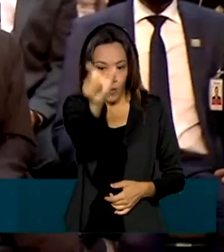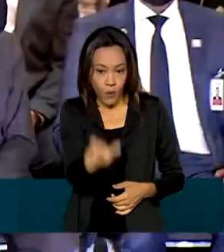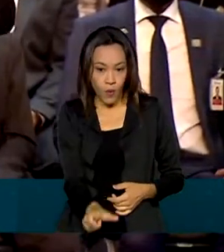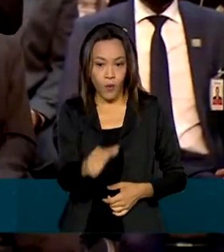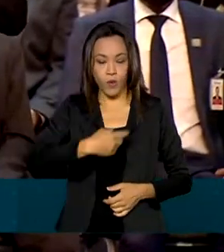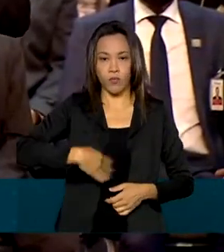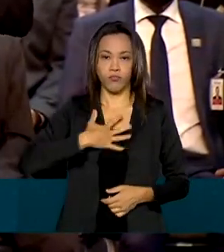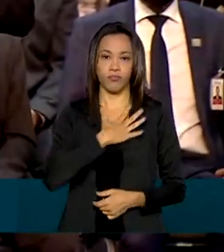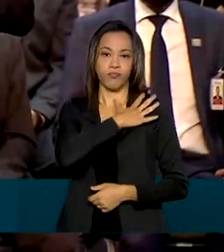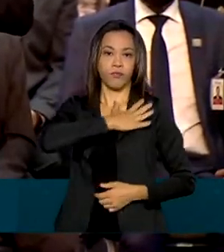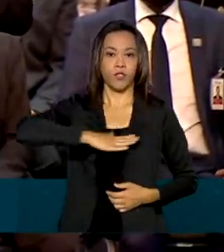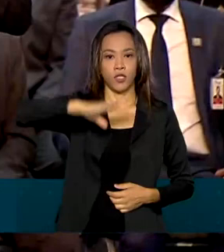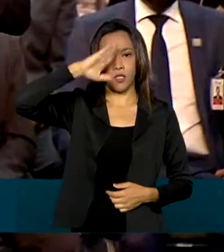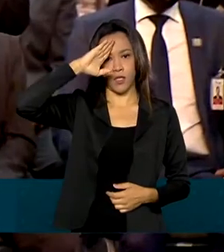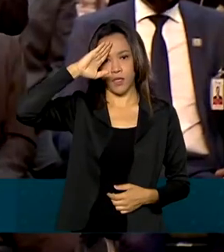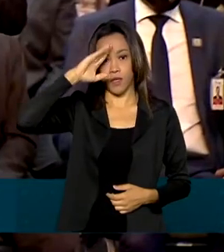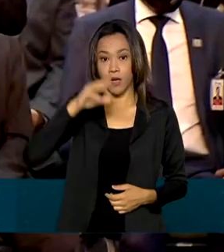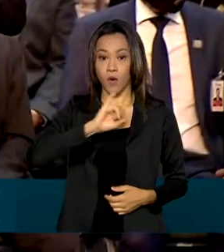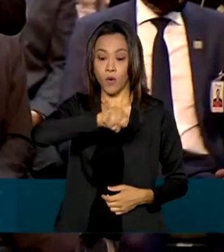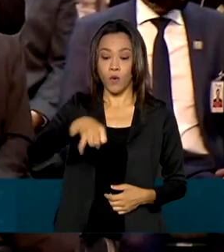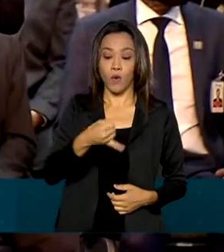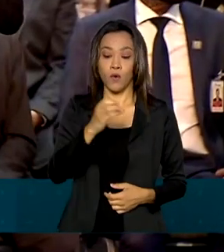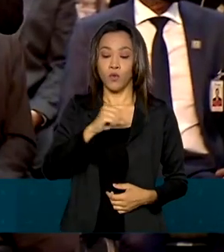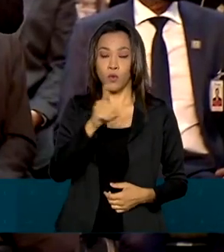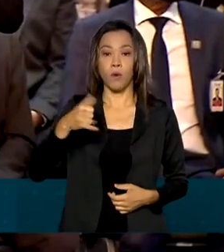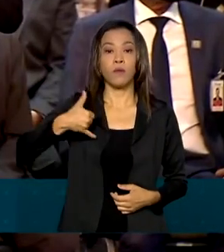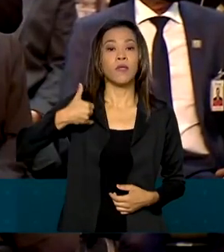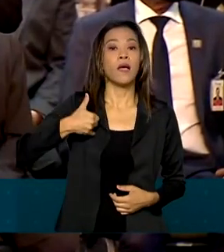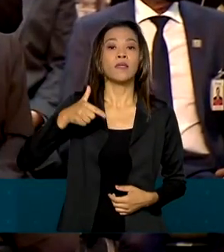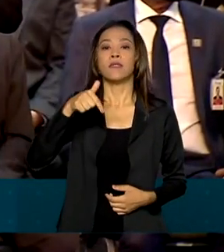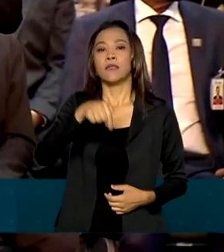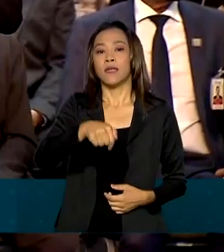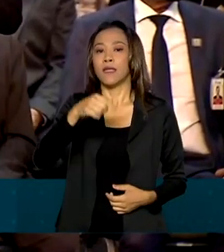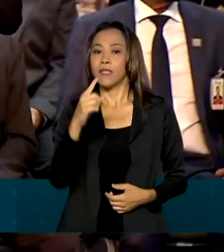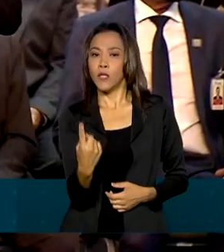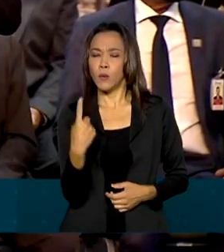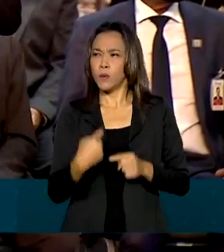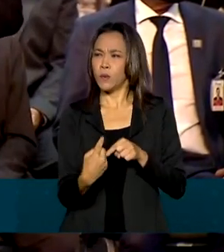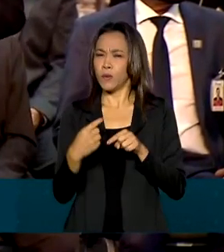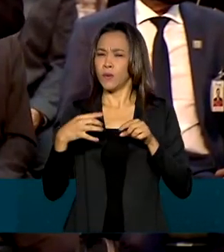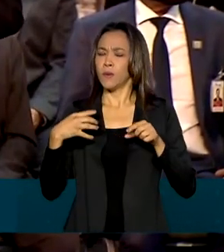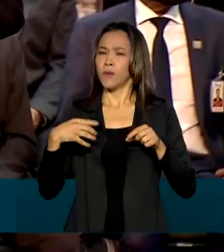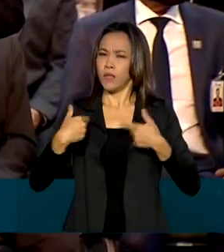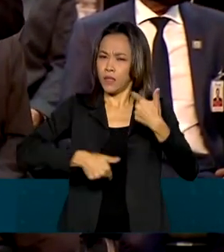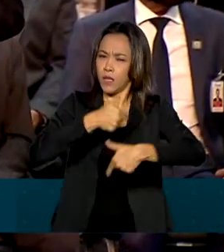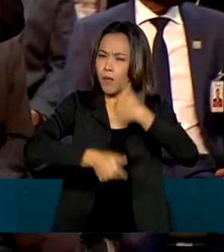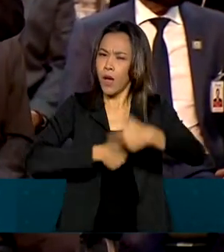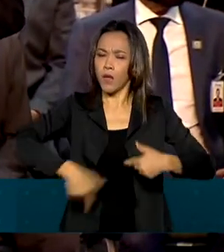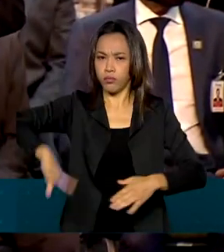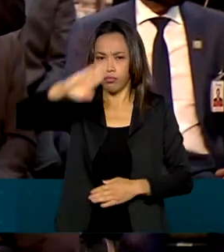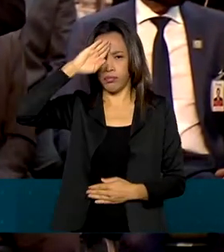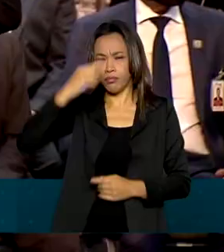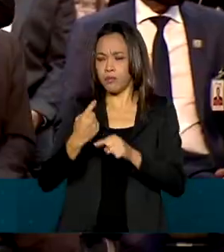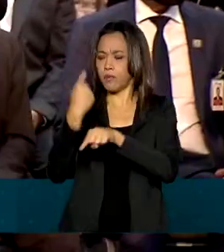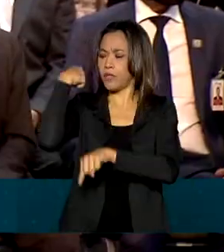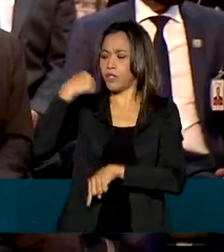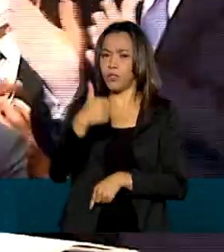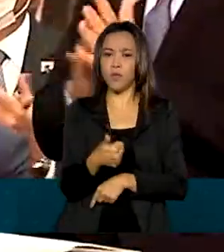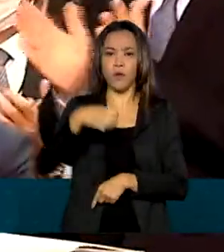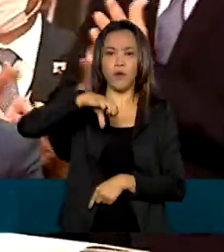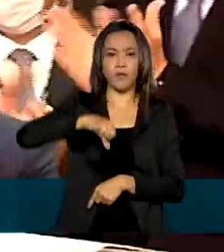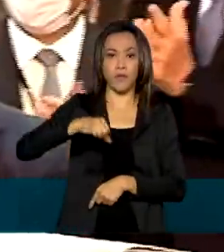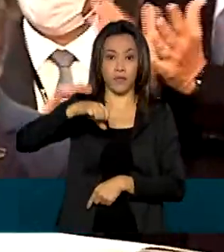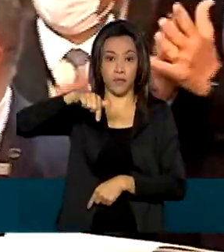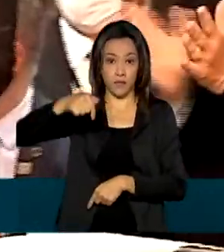general João Francisco Ferreira, tem 71 anos e está no exército desde 1966. Ele é o